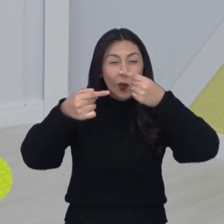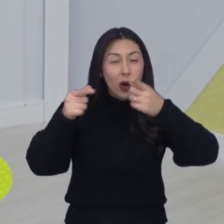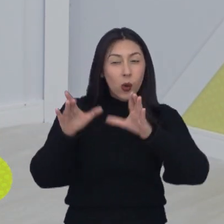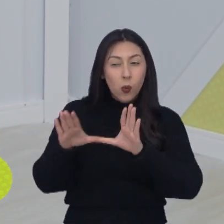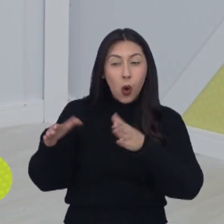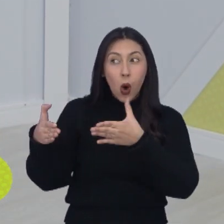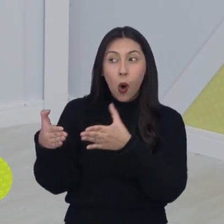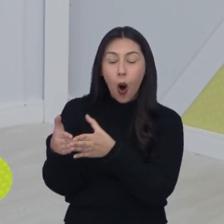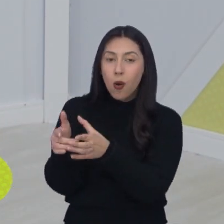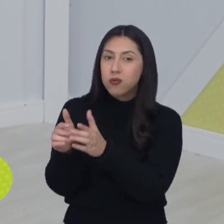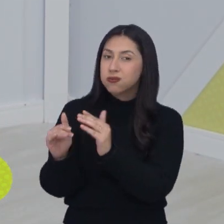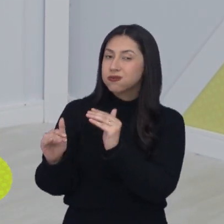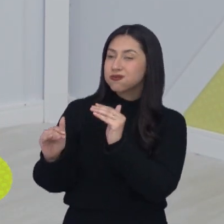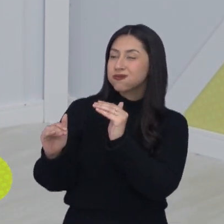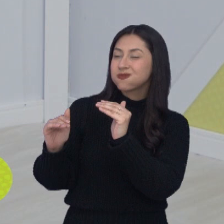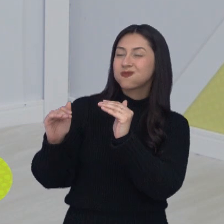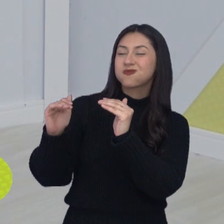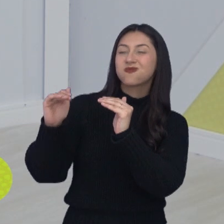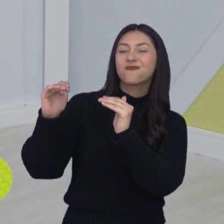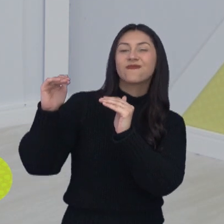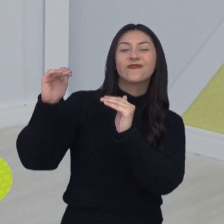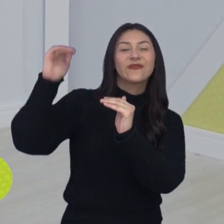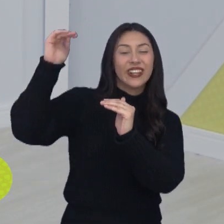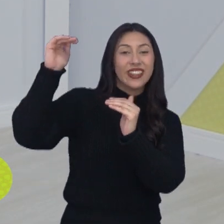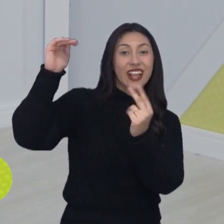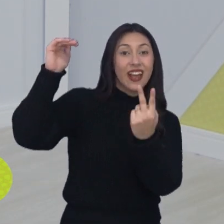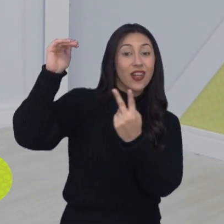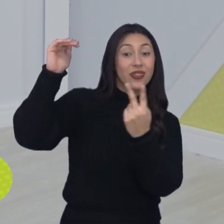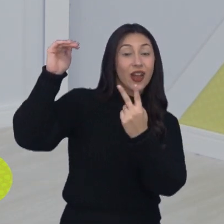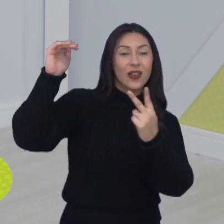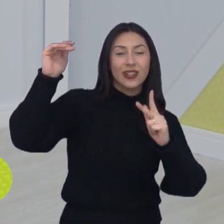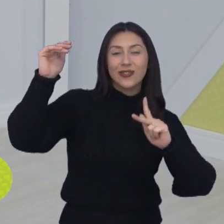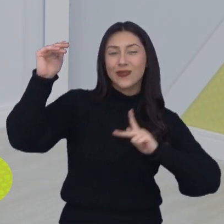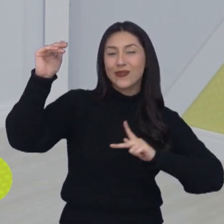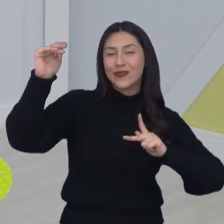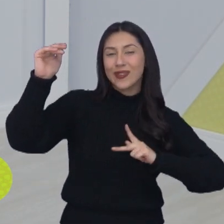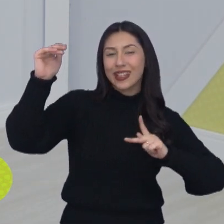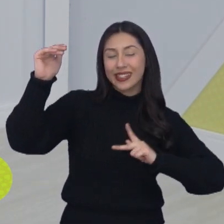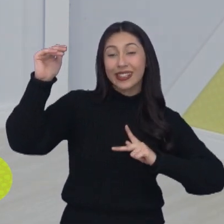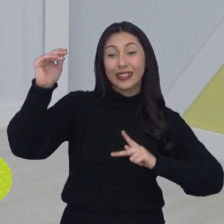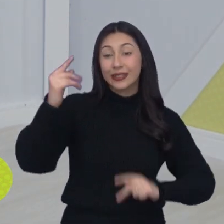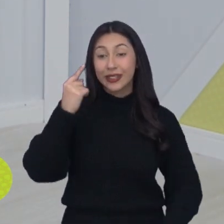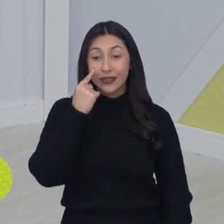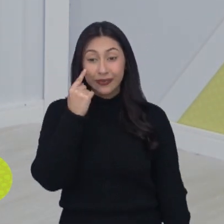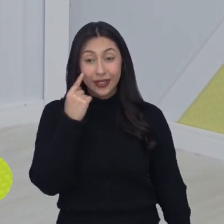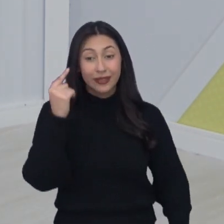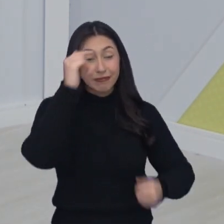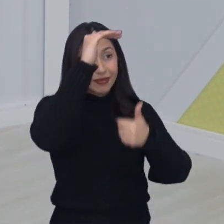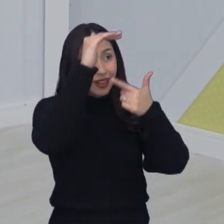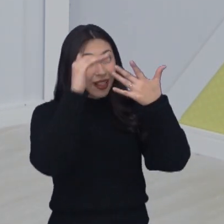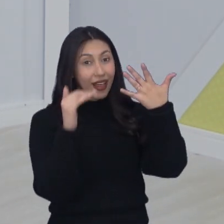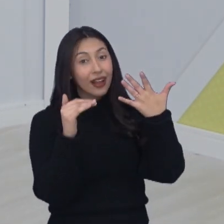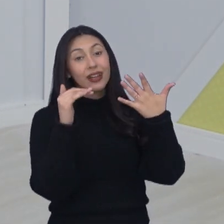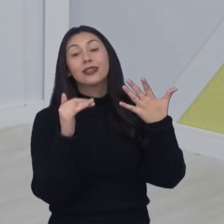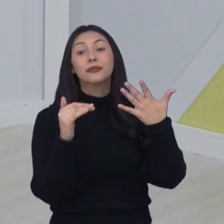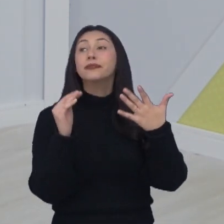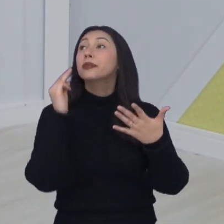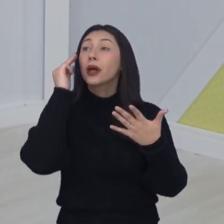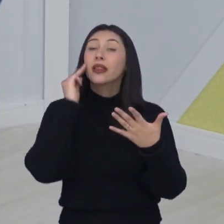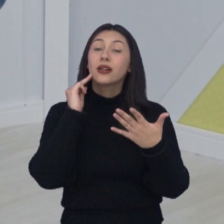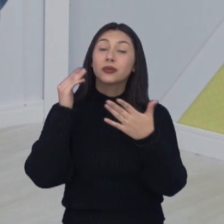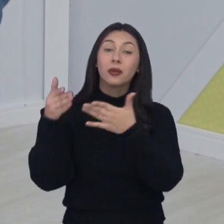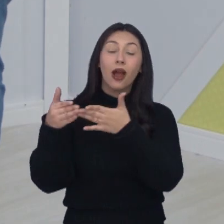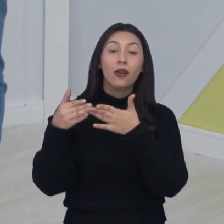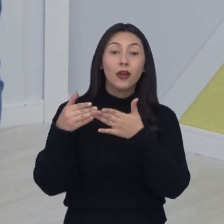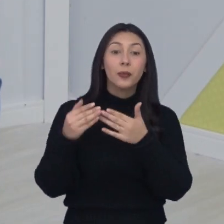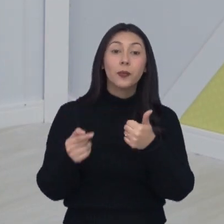aumentou a vantagem em relação ao segundo colocado, que é a cidade de Pindamonhangaba. Vamos dar uma olhadinha na classificação geral? Matheus, coloca pra gente, olha